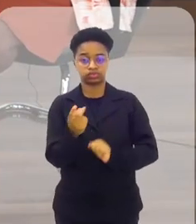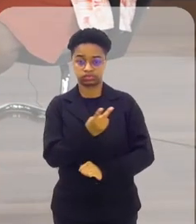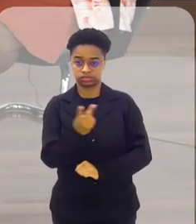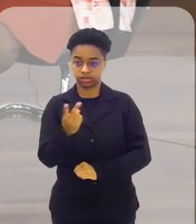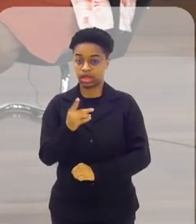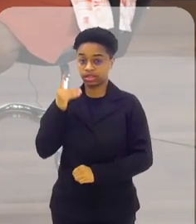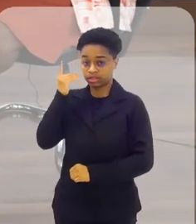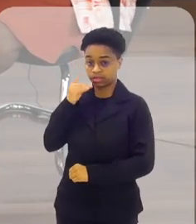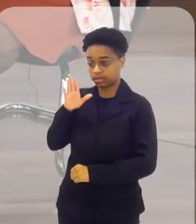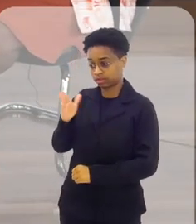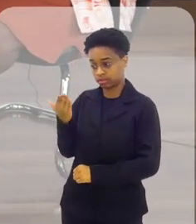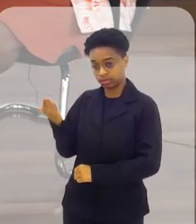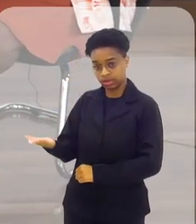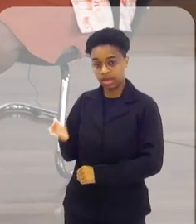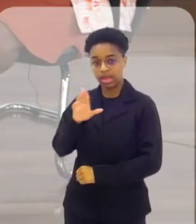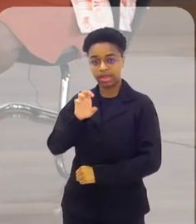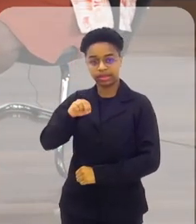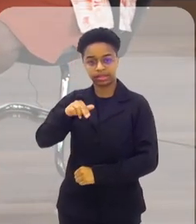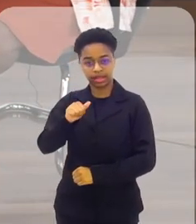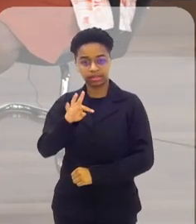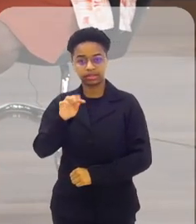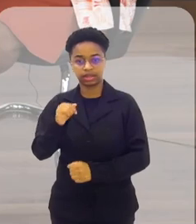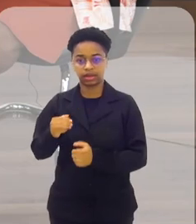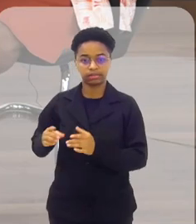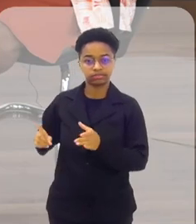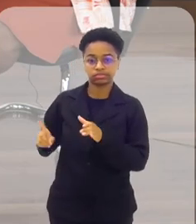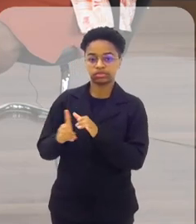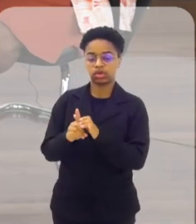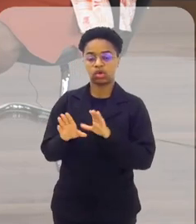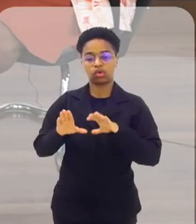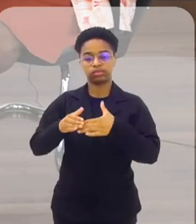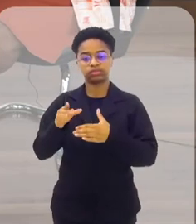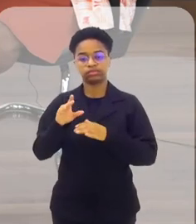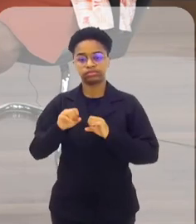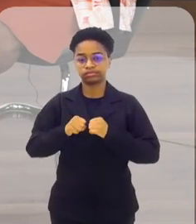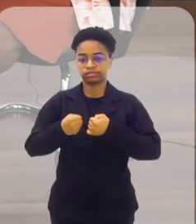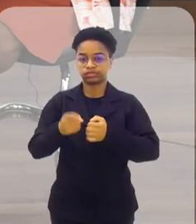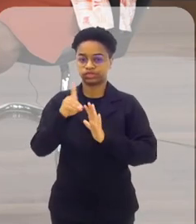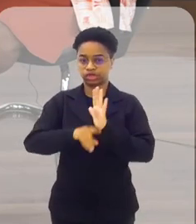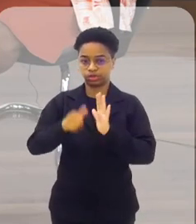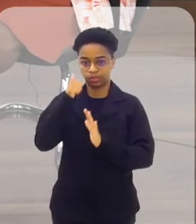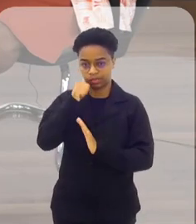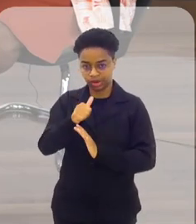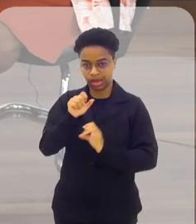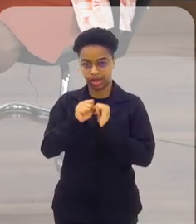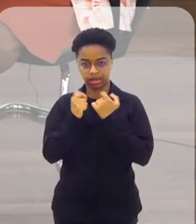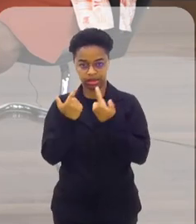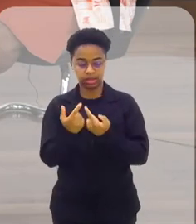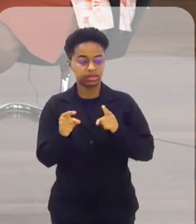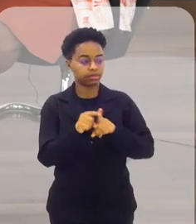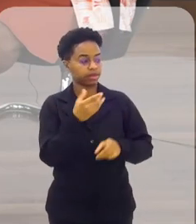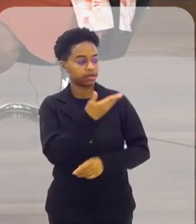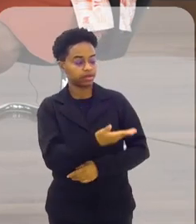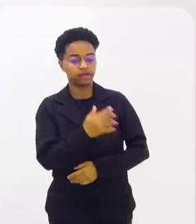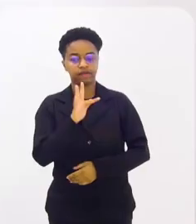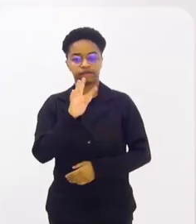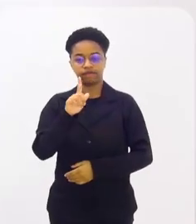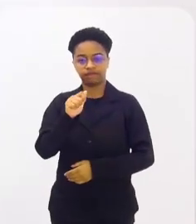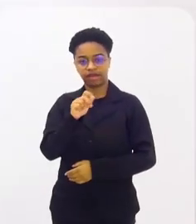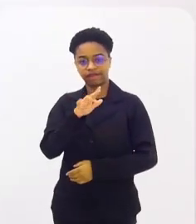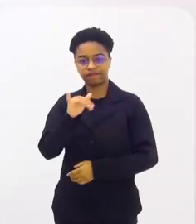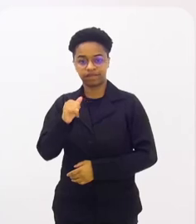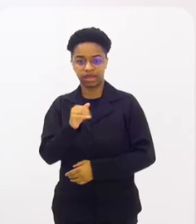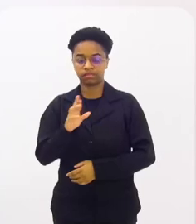um membro da Comissão de Direitos da Mulher da Lege, e a querida Flávia Camilo, que também representa aqui a Cruz